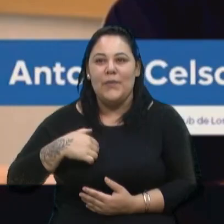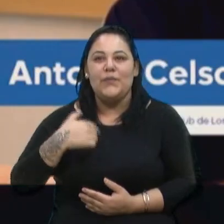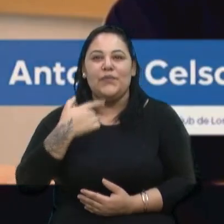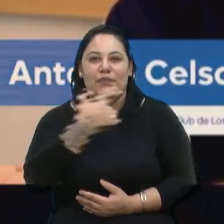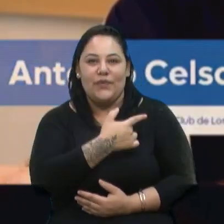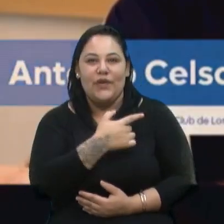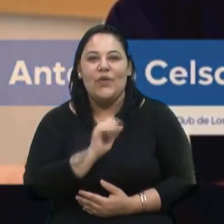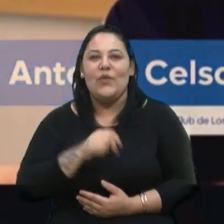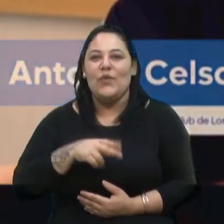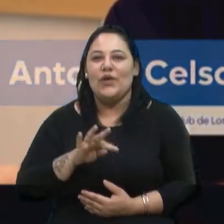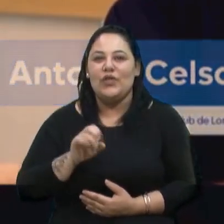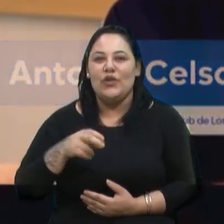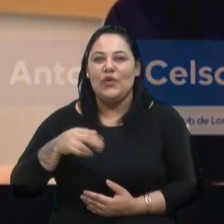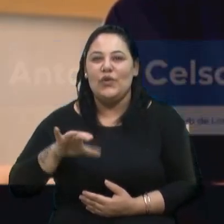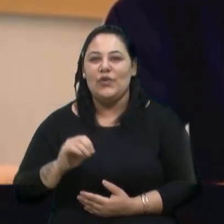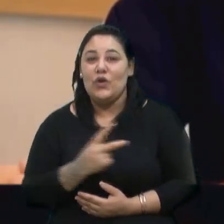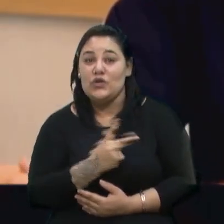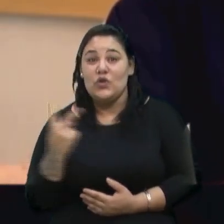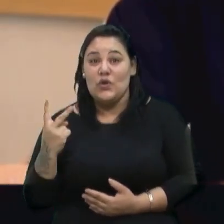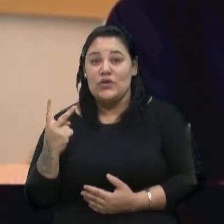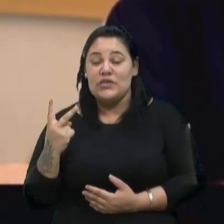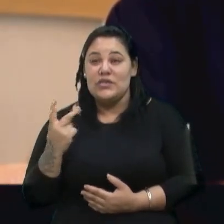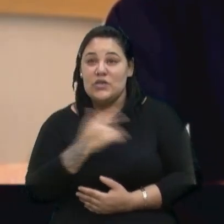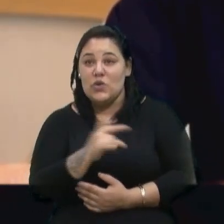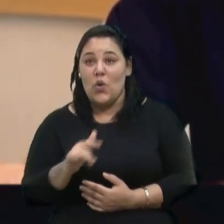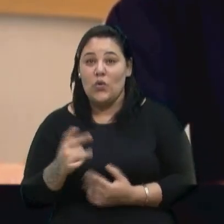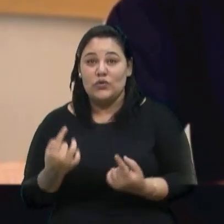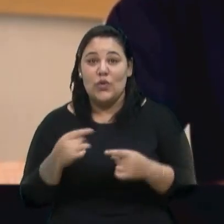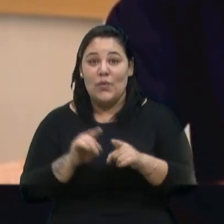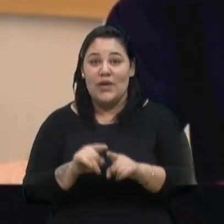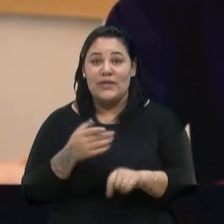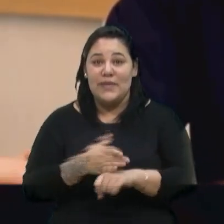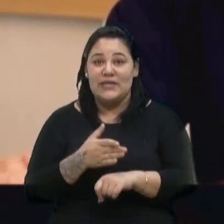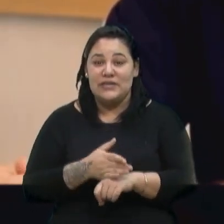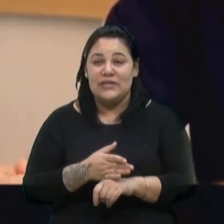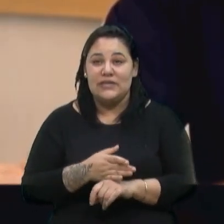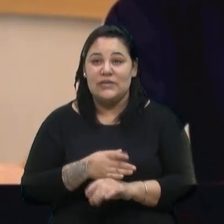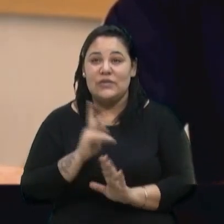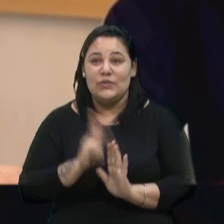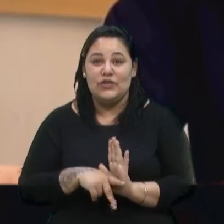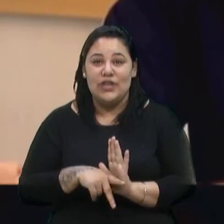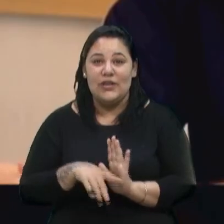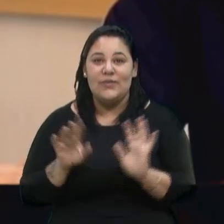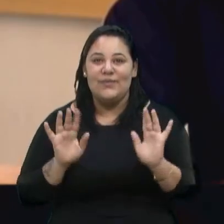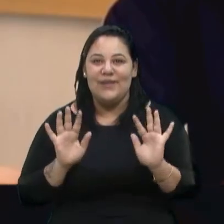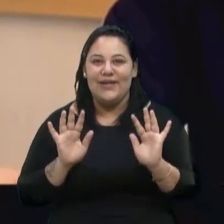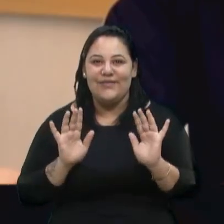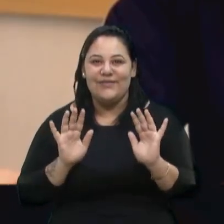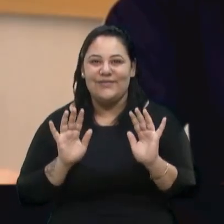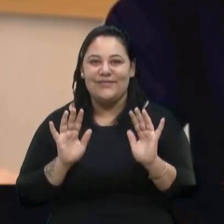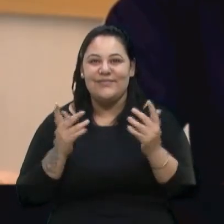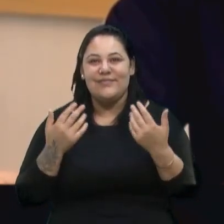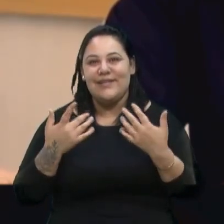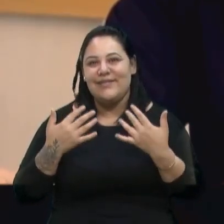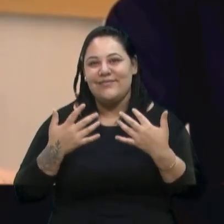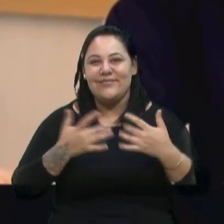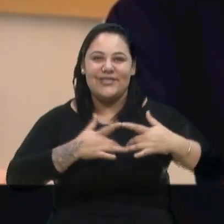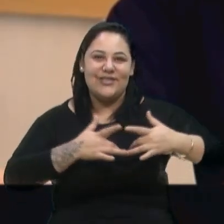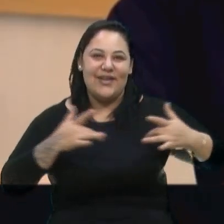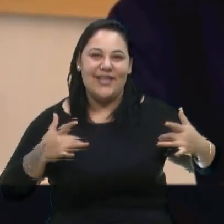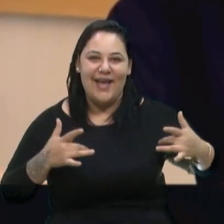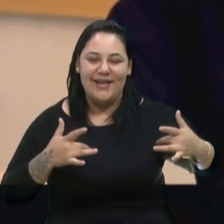Antônio Celso Chequim e outros companheiros que fazem parte do projeto Mano Solidárias, do nosso Distrito,